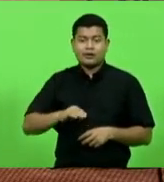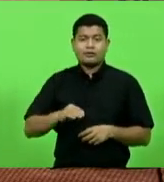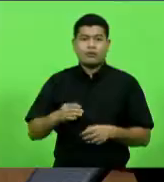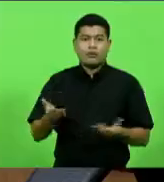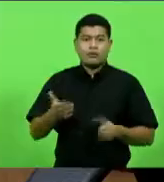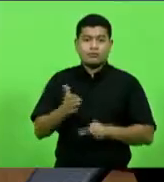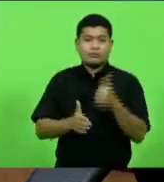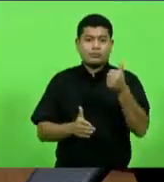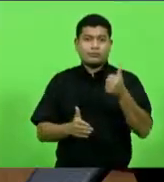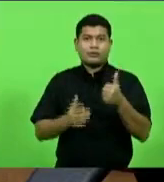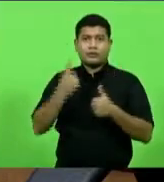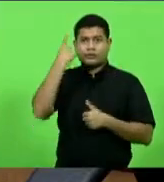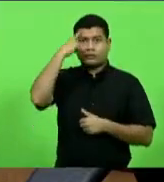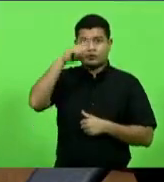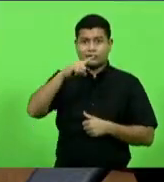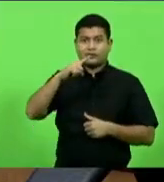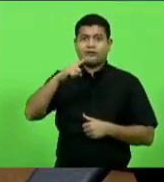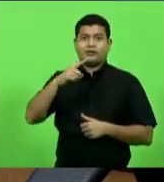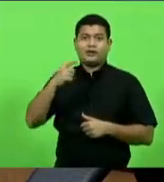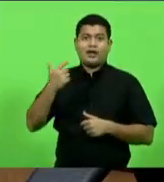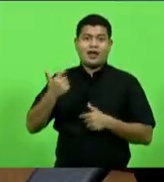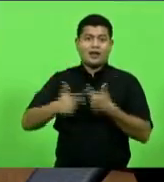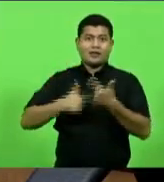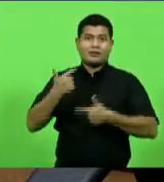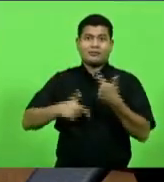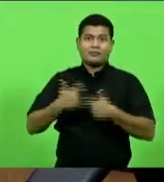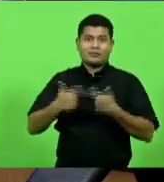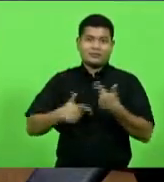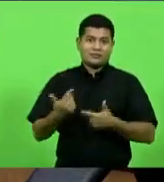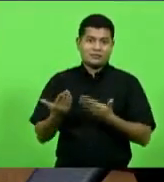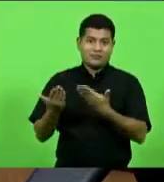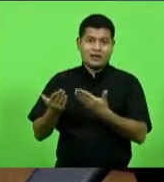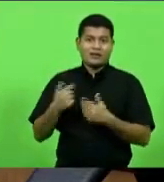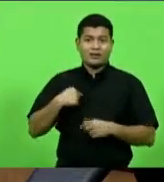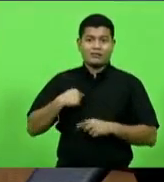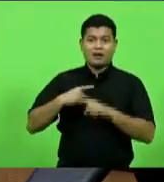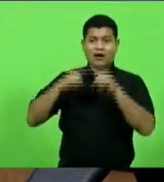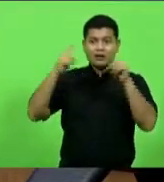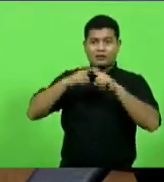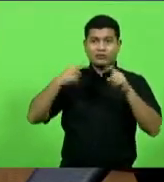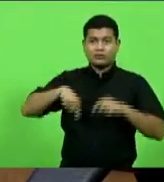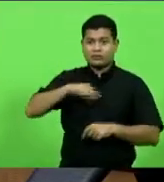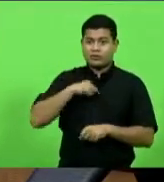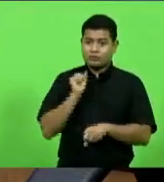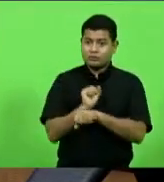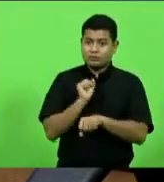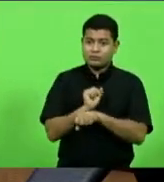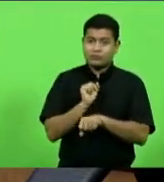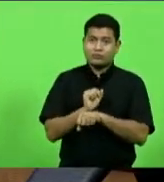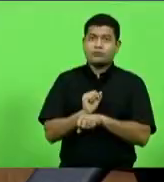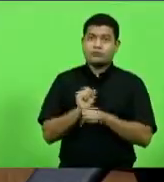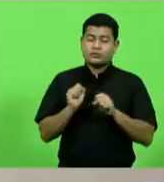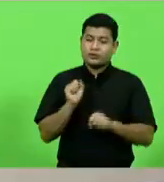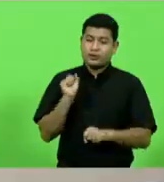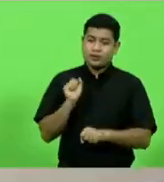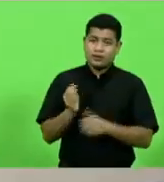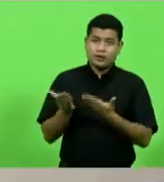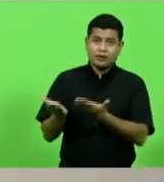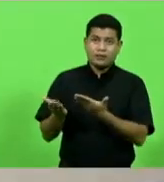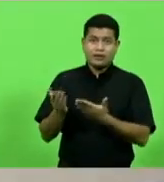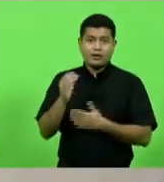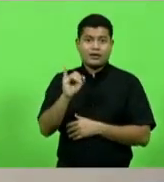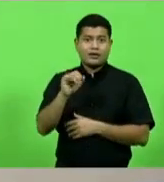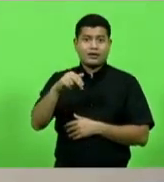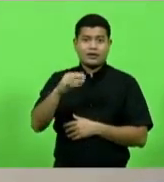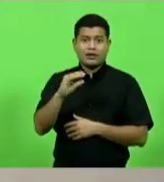deputado João. Nós temos uma reclamação no STF também por parte da Assembleia. É esta que eu me refiro, é esta que eu me poderíamos aguardar. Mas é em cautelar, ela